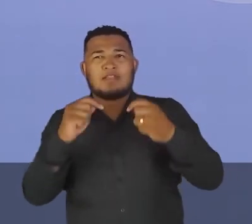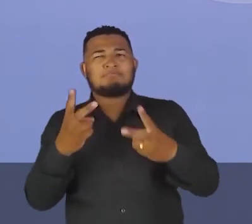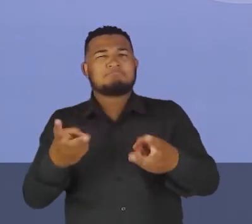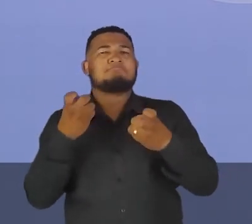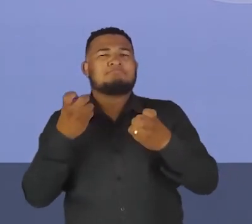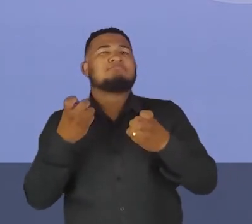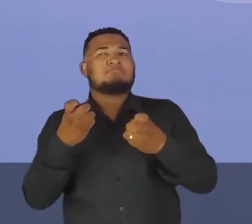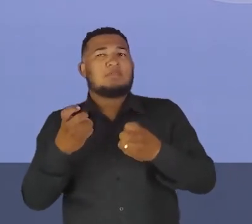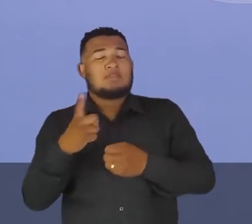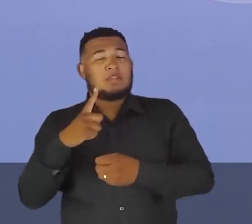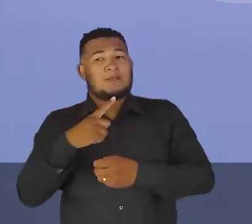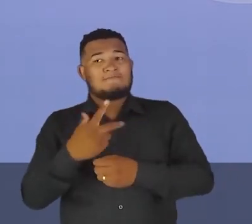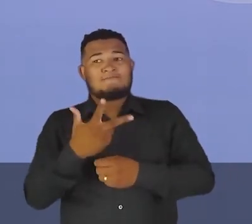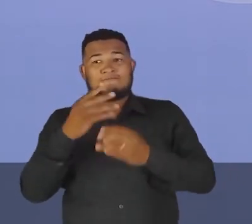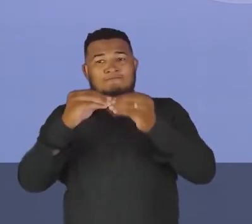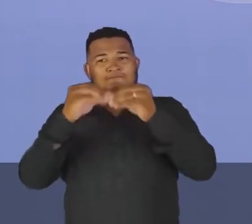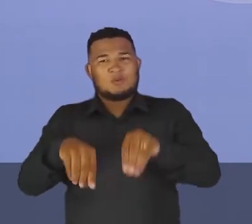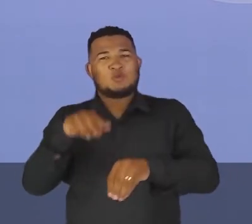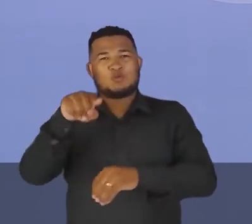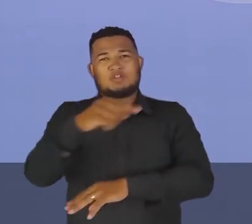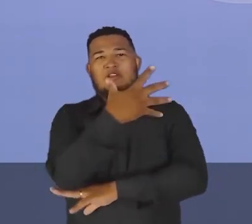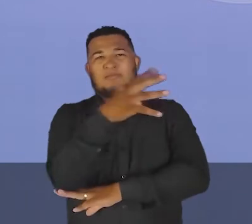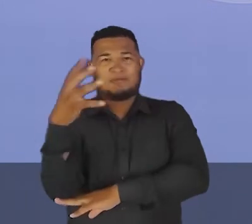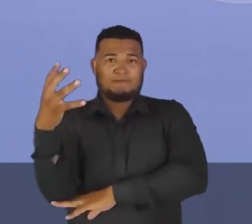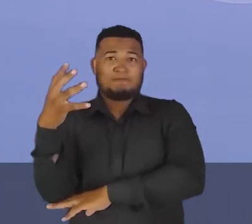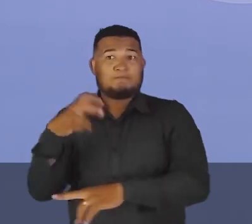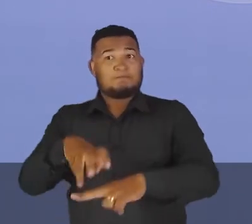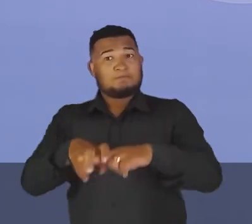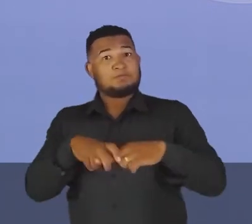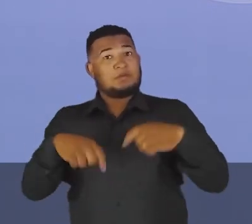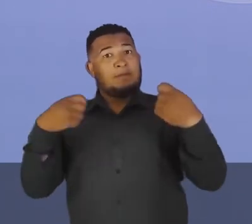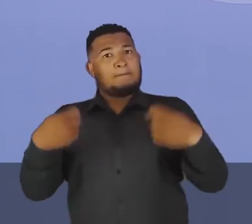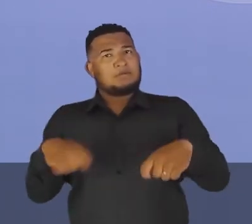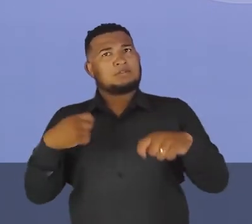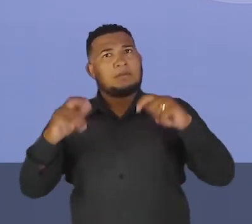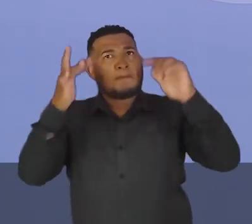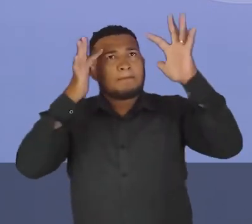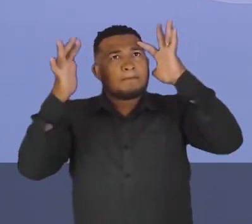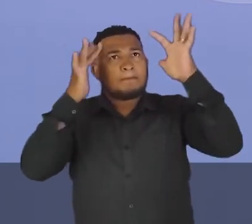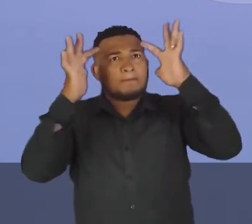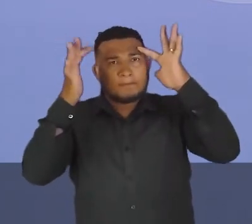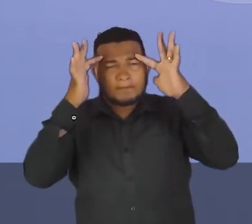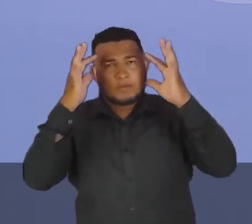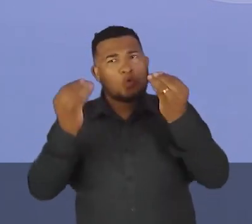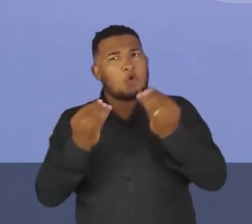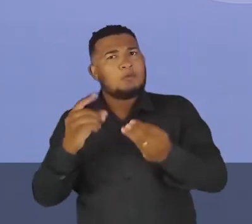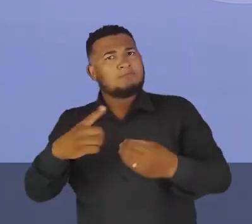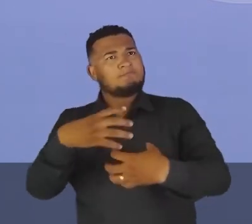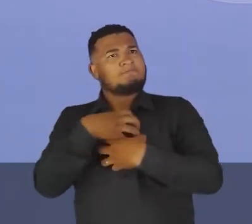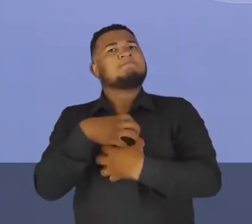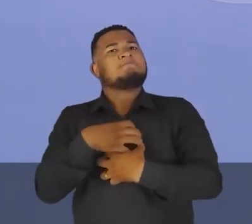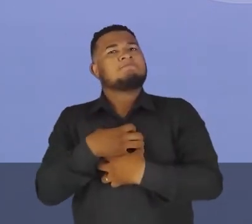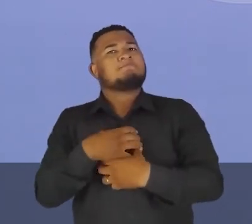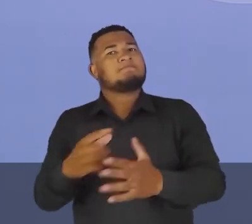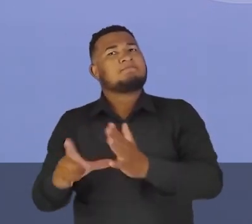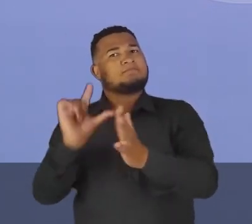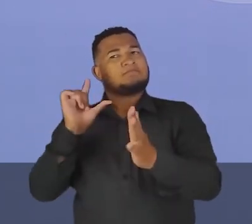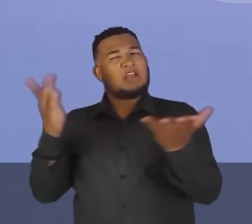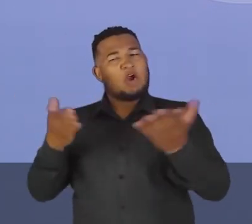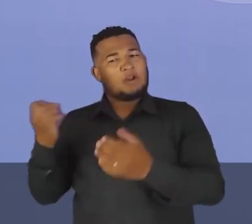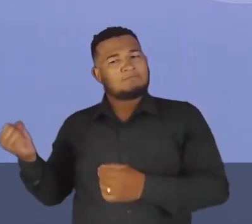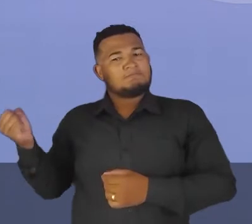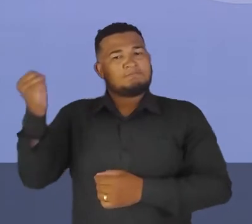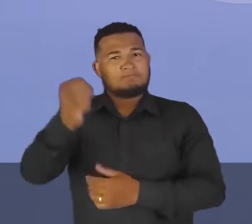danoso ao meio ambiente, tá? E por isso que a gente precisa, então, agora repensar a nossa prática anterior, né? E trazer educação